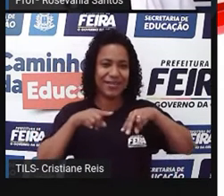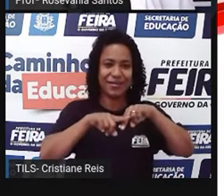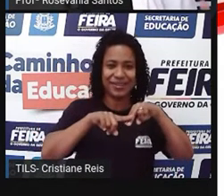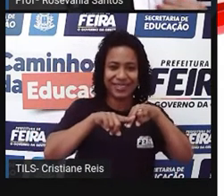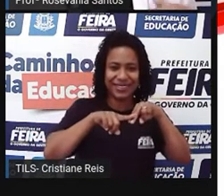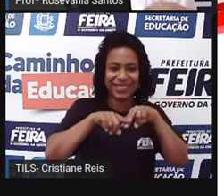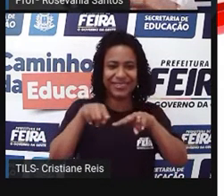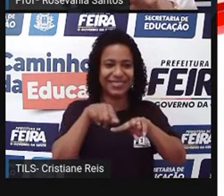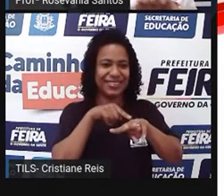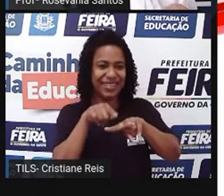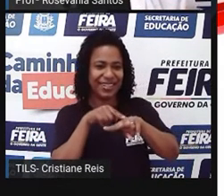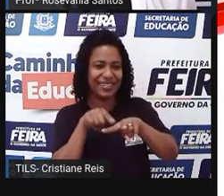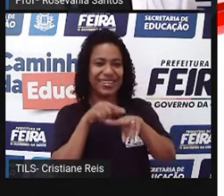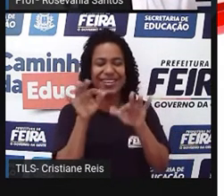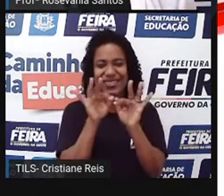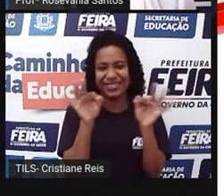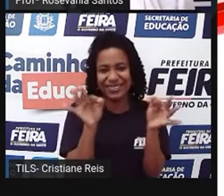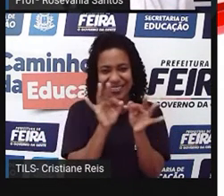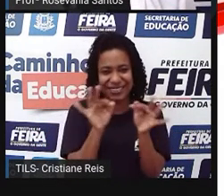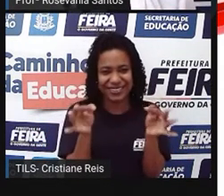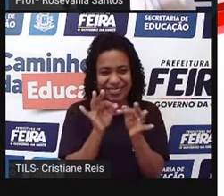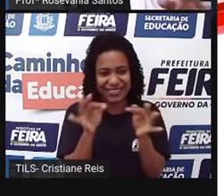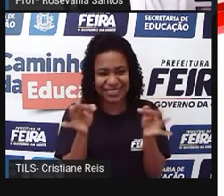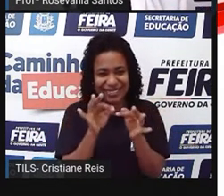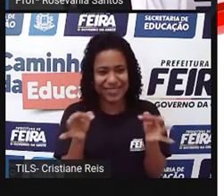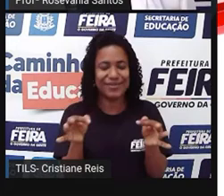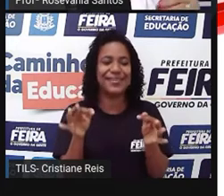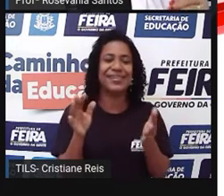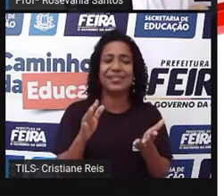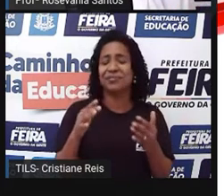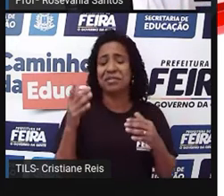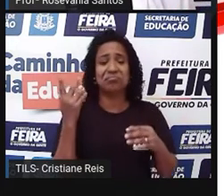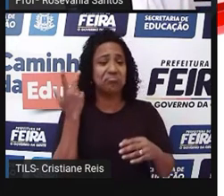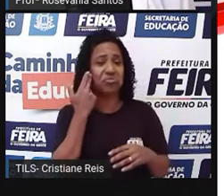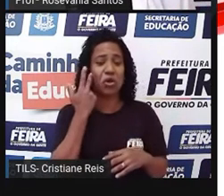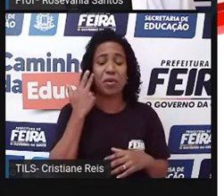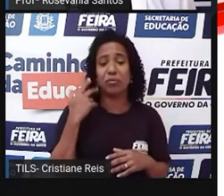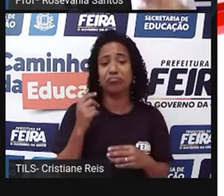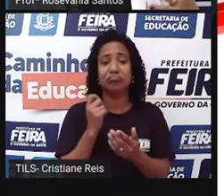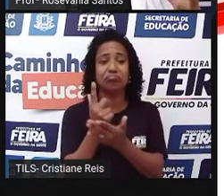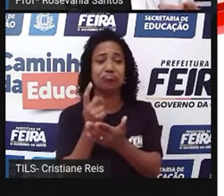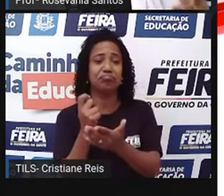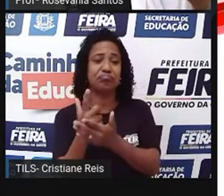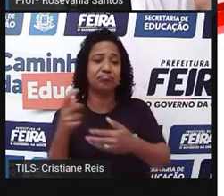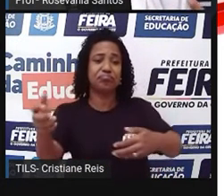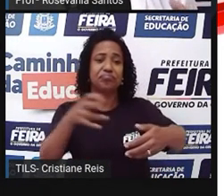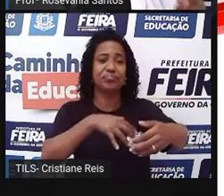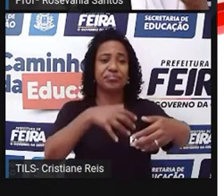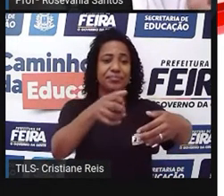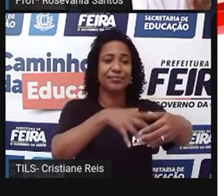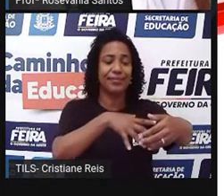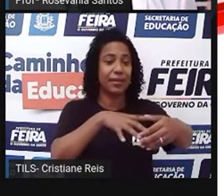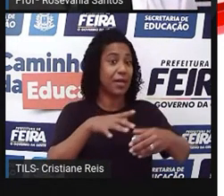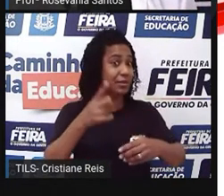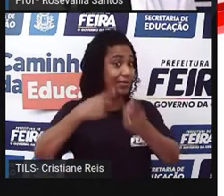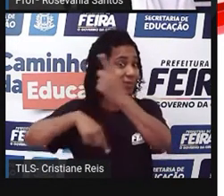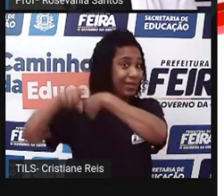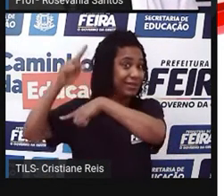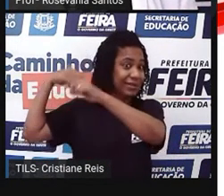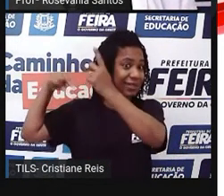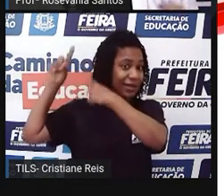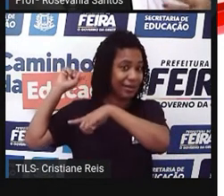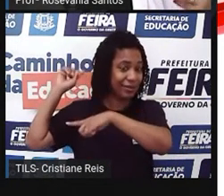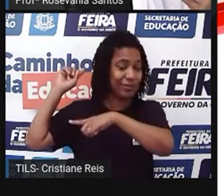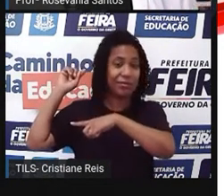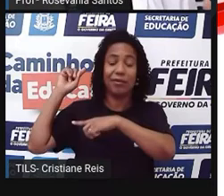bota uma sandalinha, vai com aquela roupinha bem mais despojadinha, né? Mas não, e a feira era um evento,